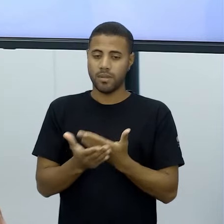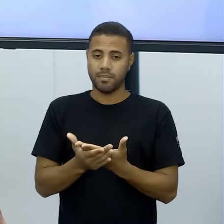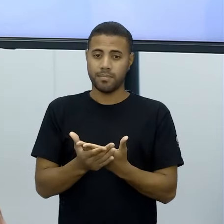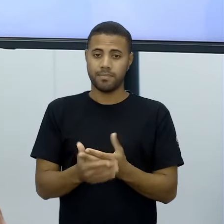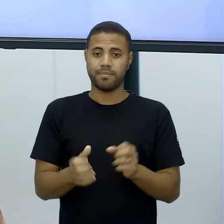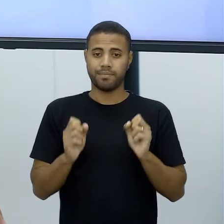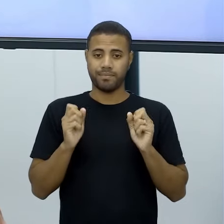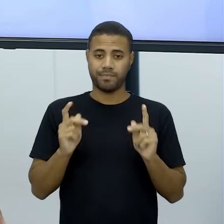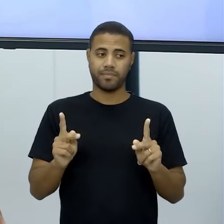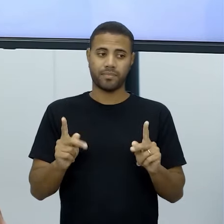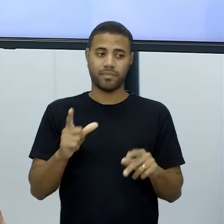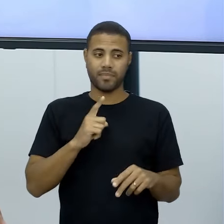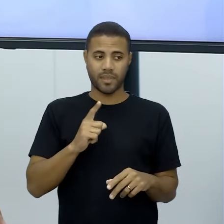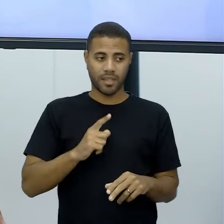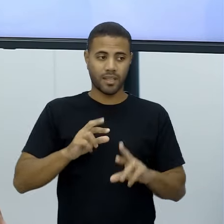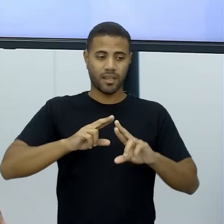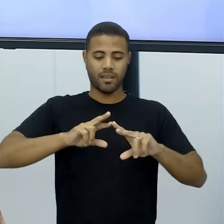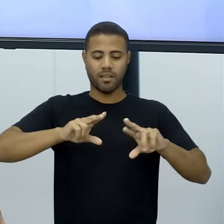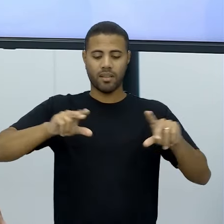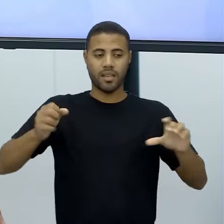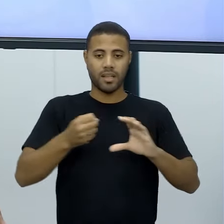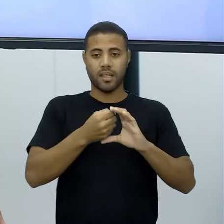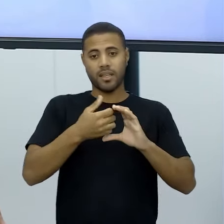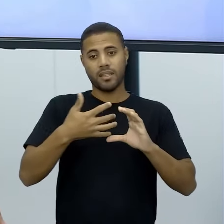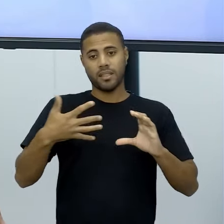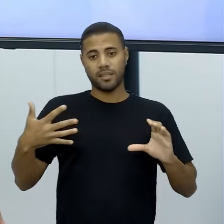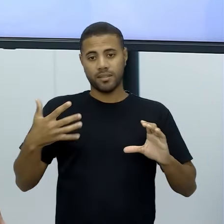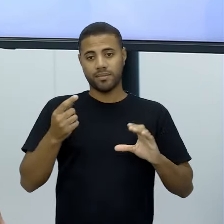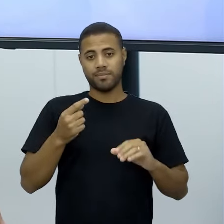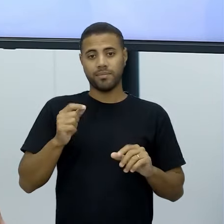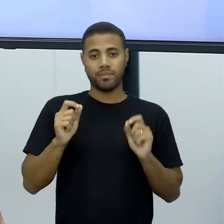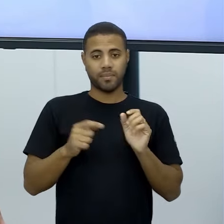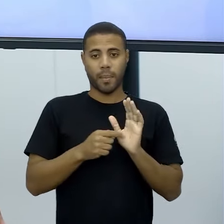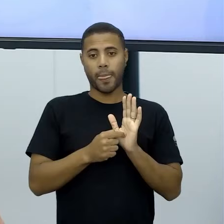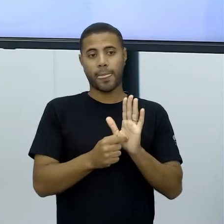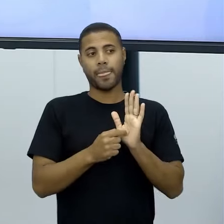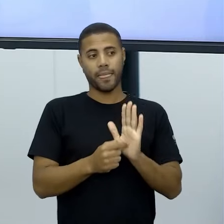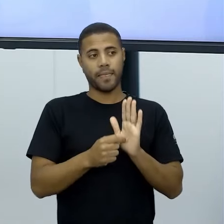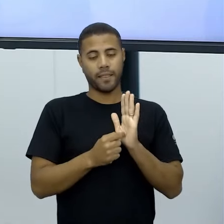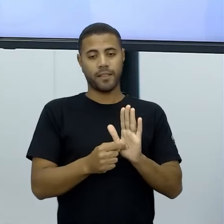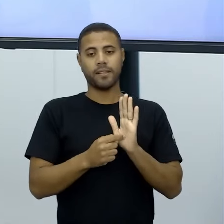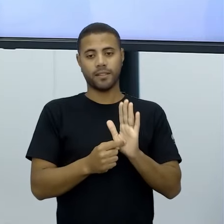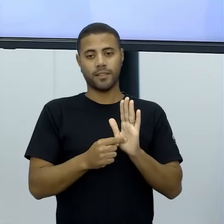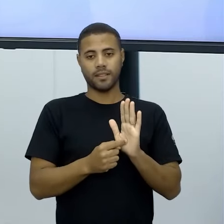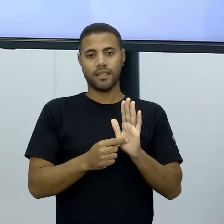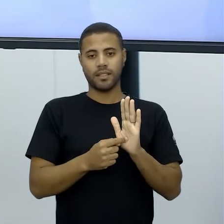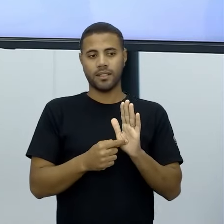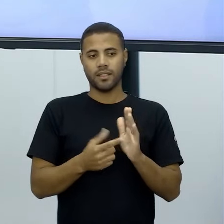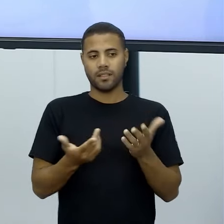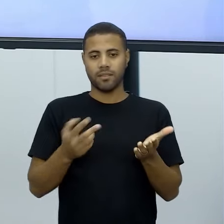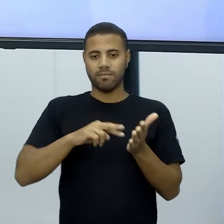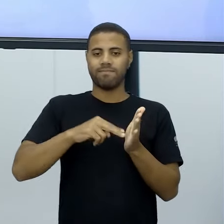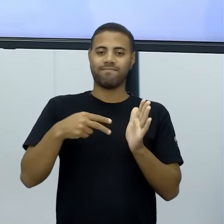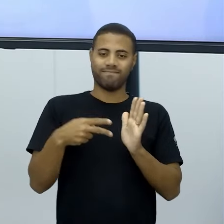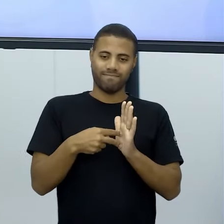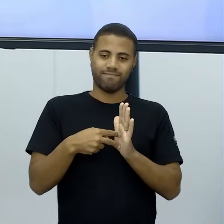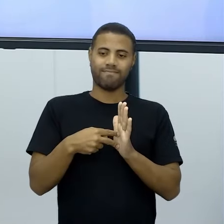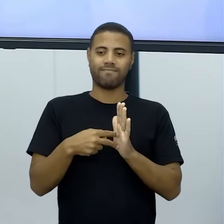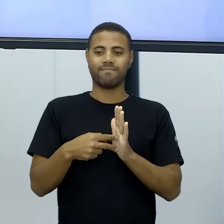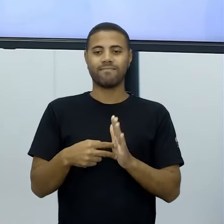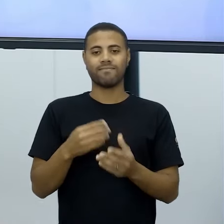Então, acontece, existem determinadas características que fazem com que a amostra, ela seja significativa, tá ok?